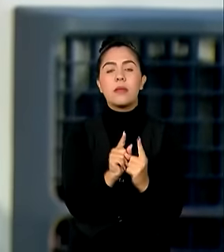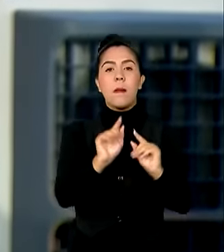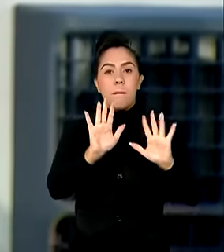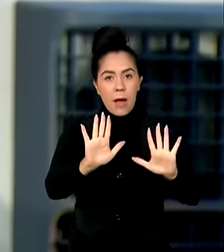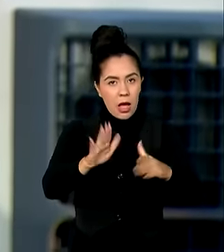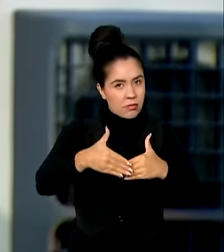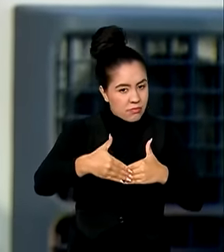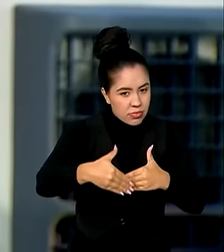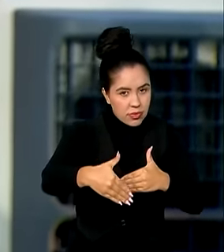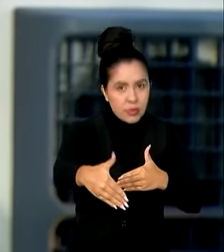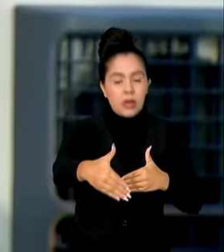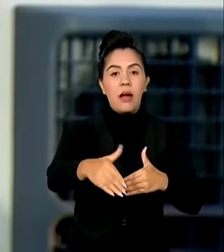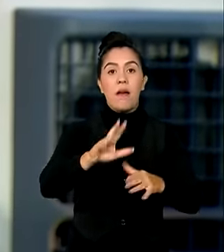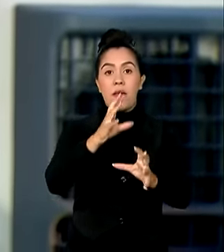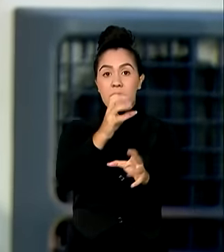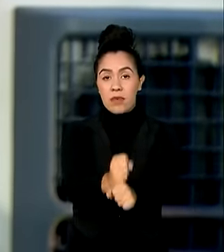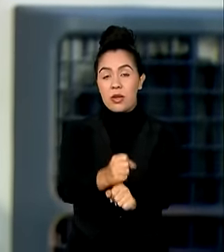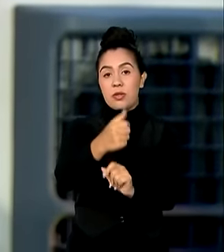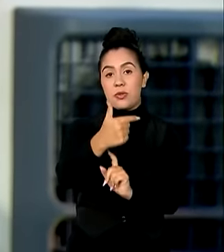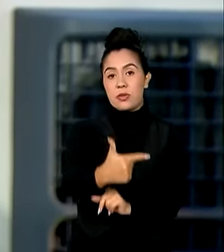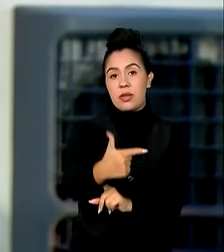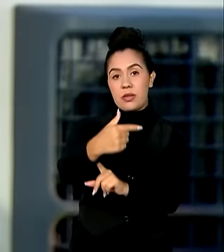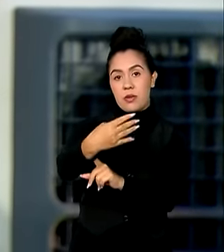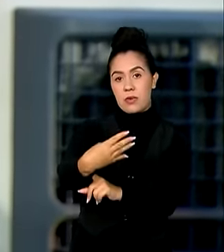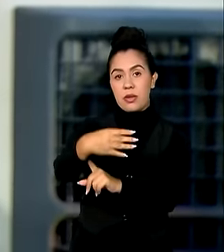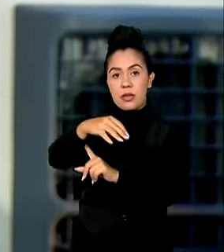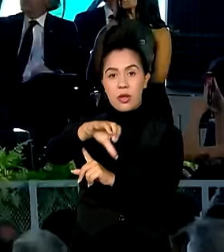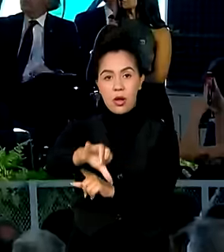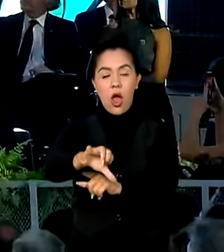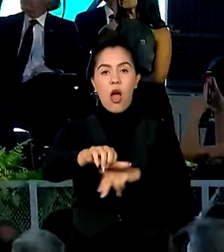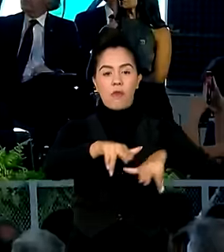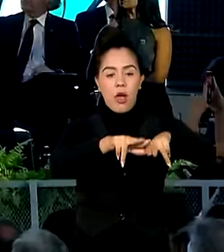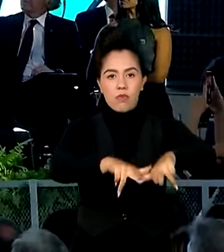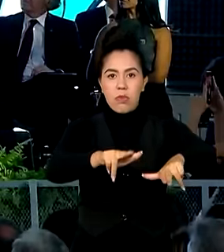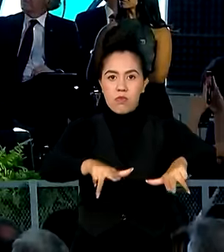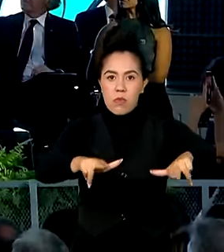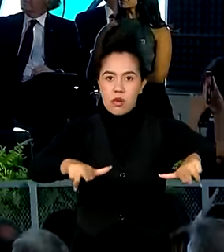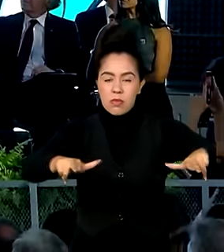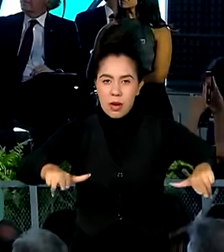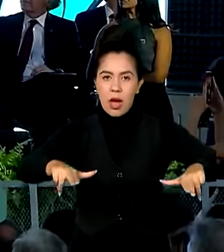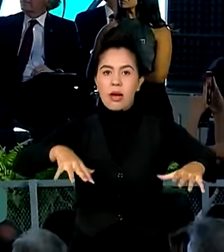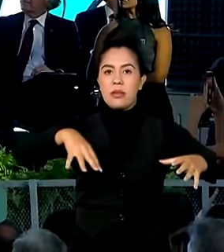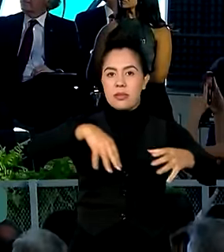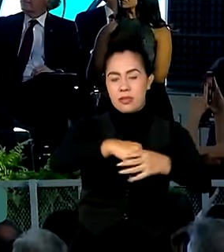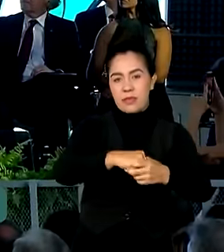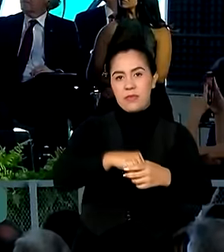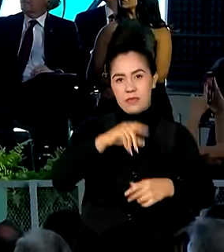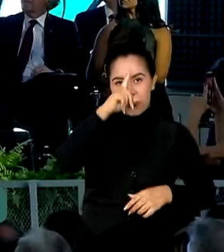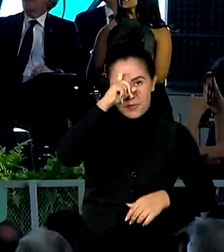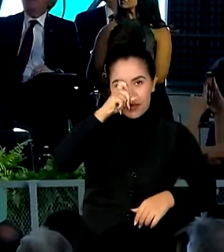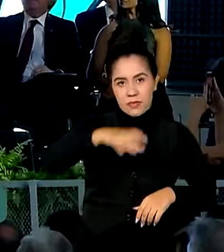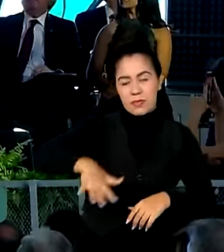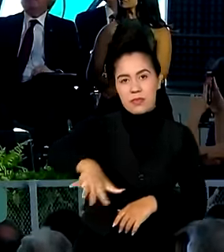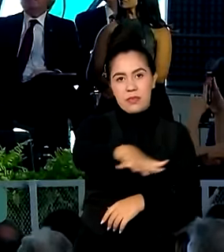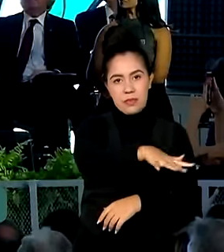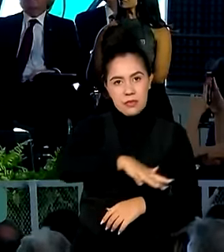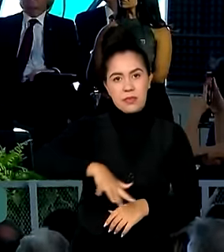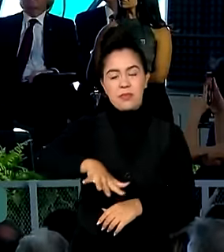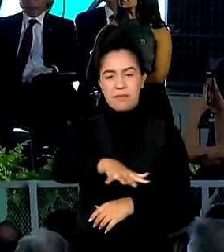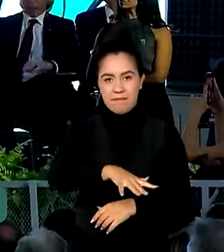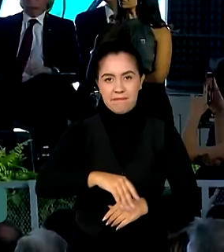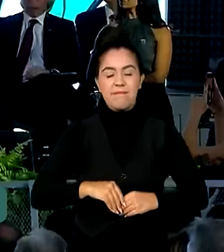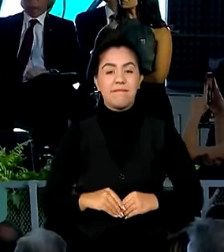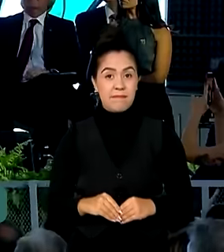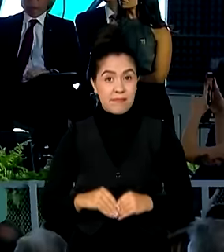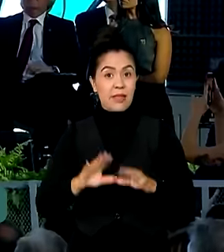em breve, serão 249 leitos dentro das linhas de cuidados prioritários nesse hospital.